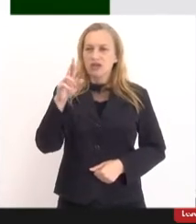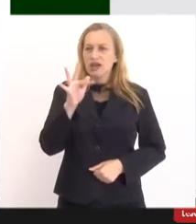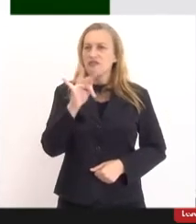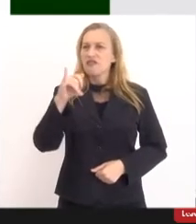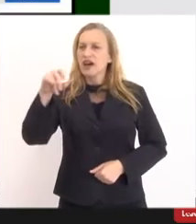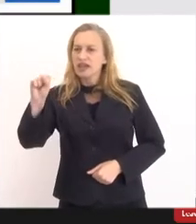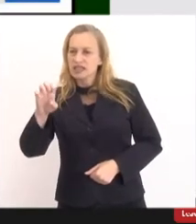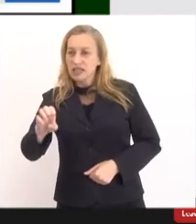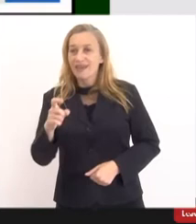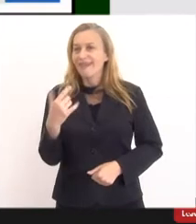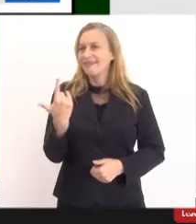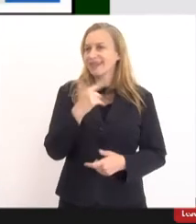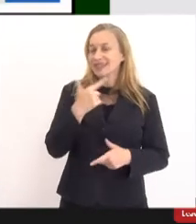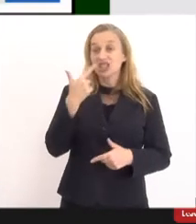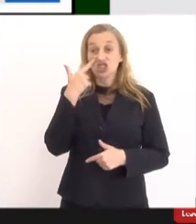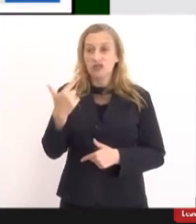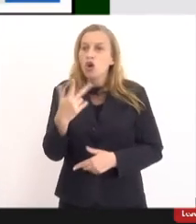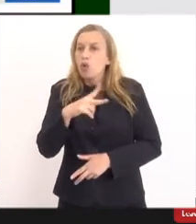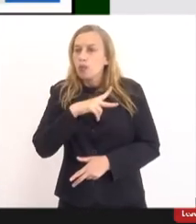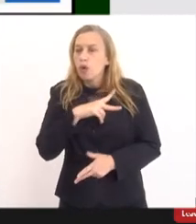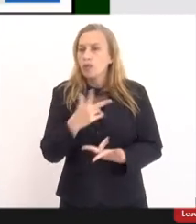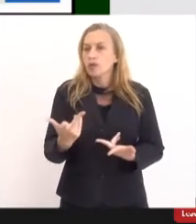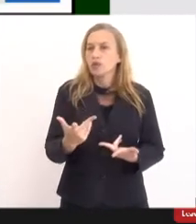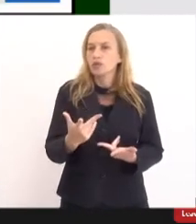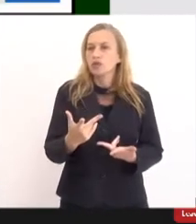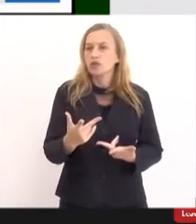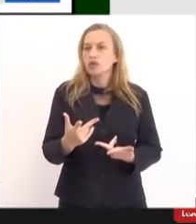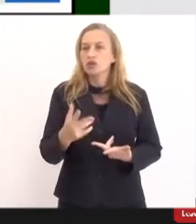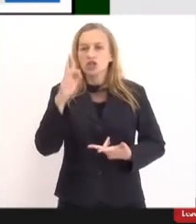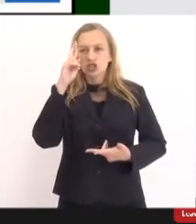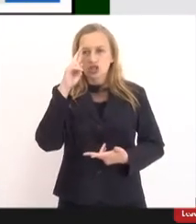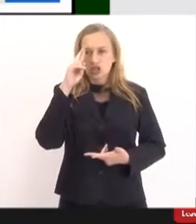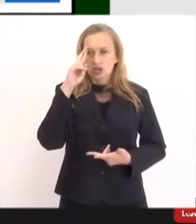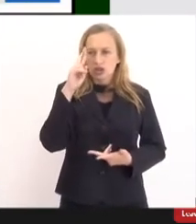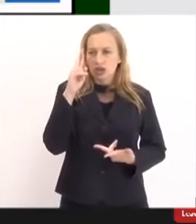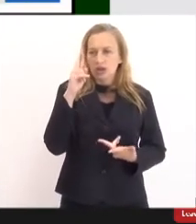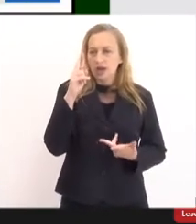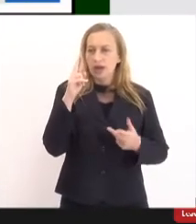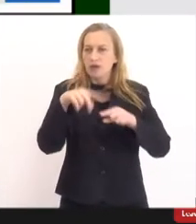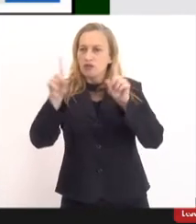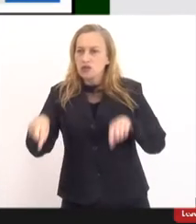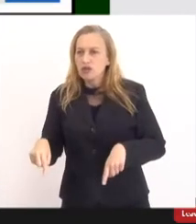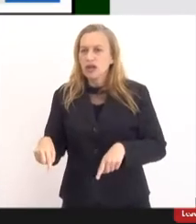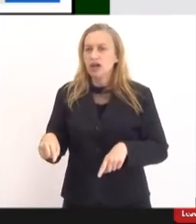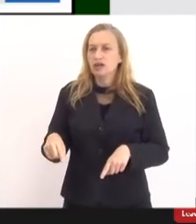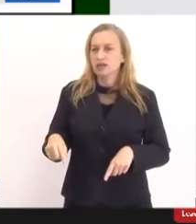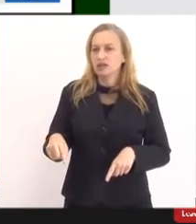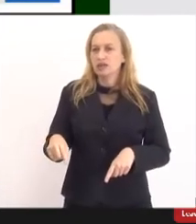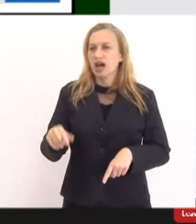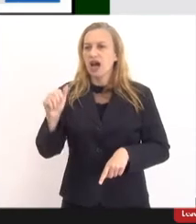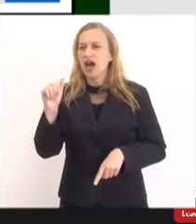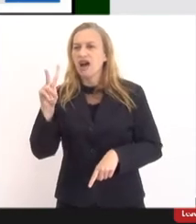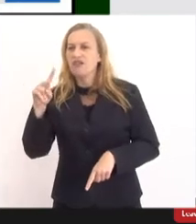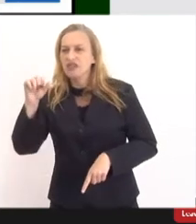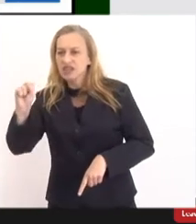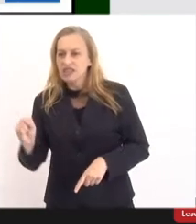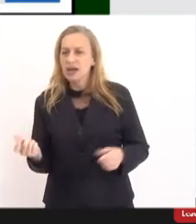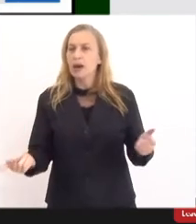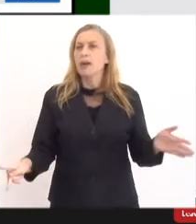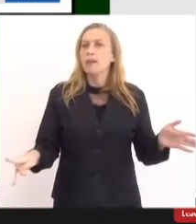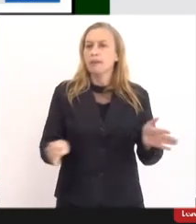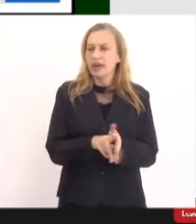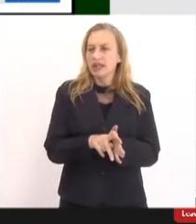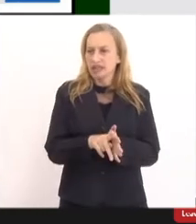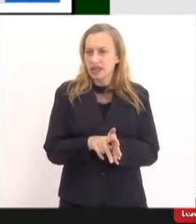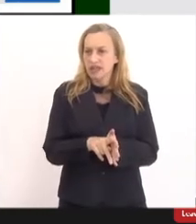né? E, engraçado, o a gente vê, o próprio funcionário da Anvisa é membro, vários funcionários são membros dessa organização, que a Big